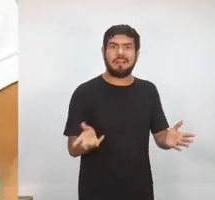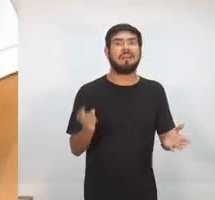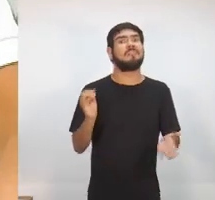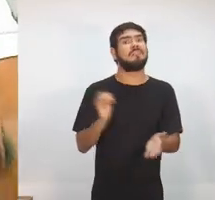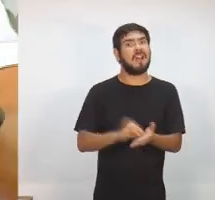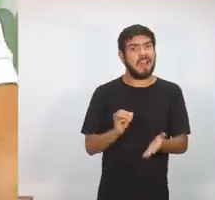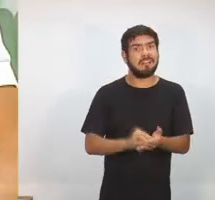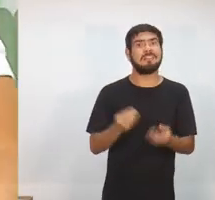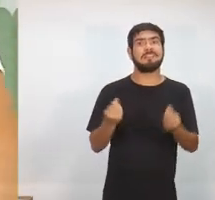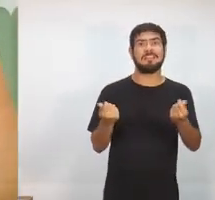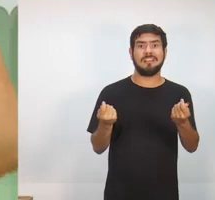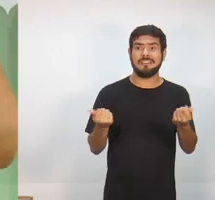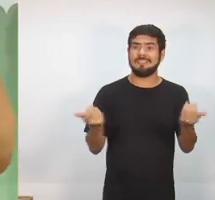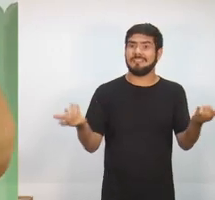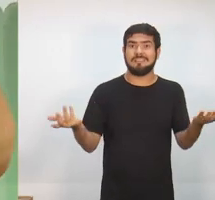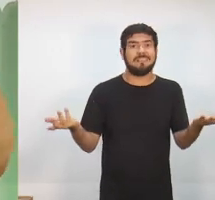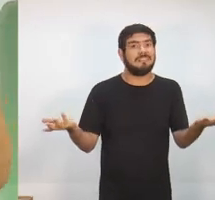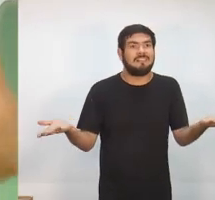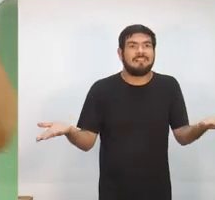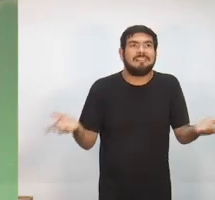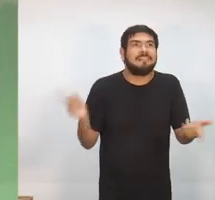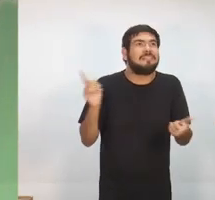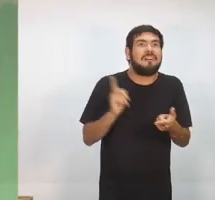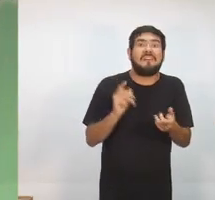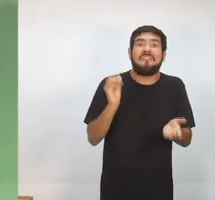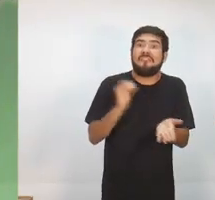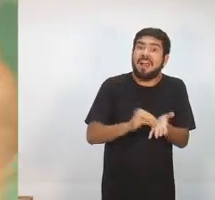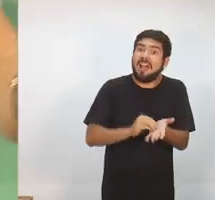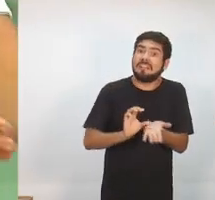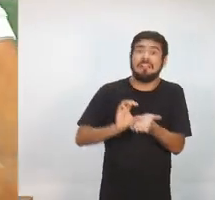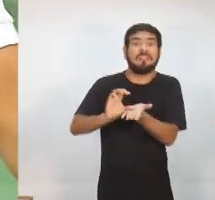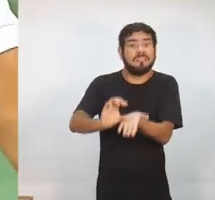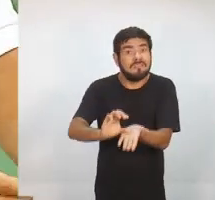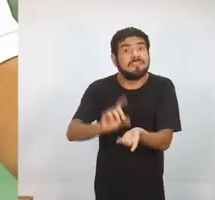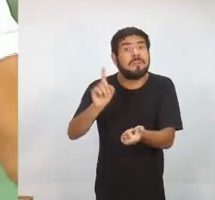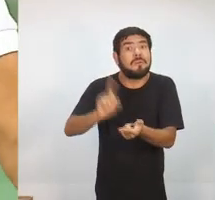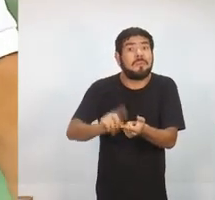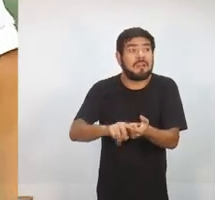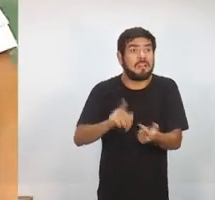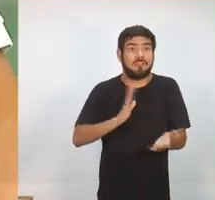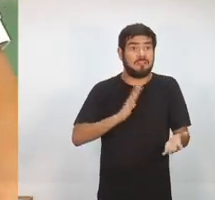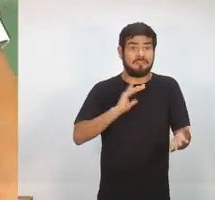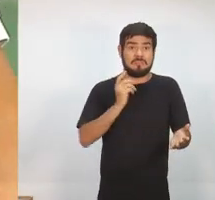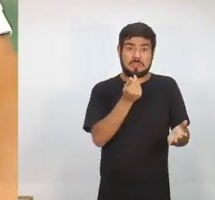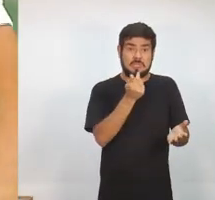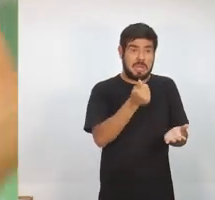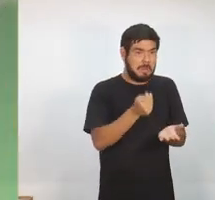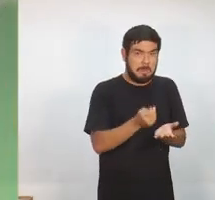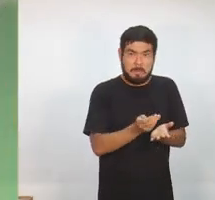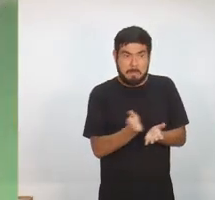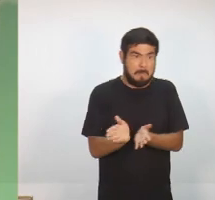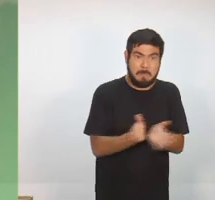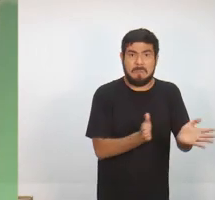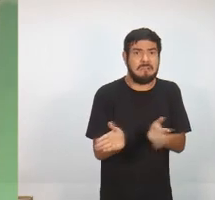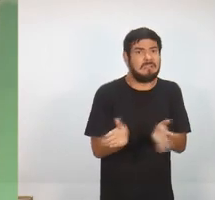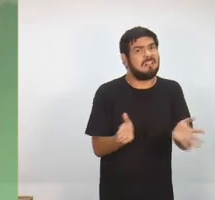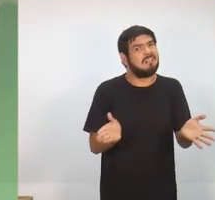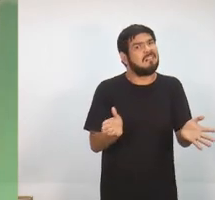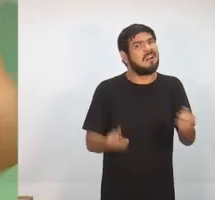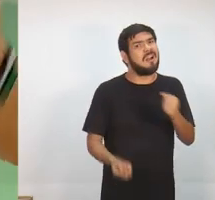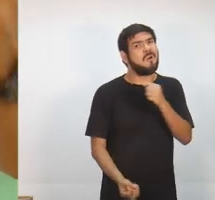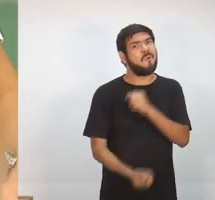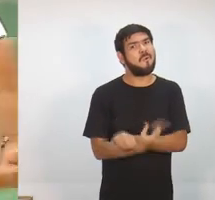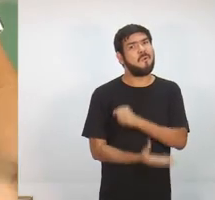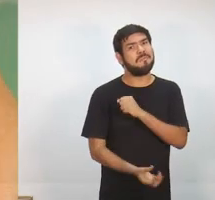dinheiro. Falta dinheiro? Falta recursos para investir? Porque o nosso dinheiro é mal empregado. O ralo da corrupção